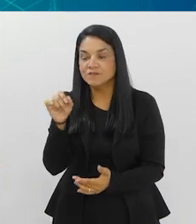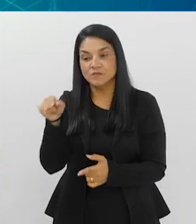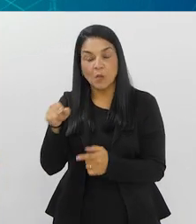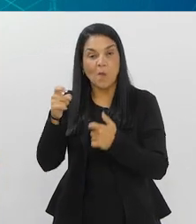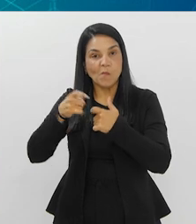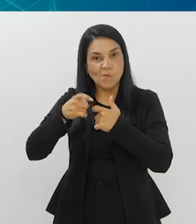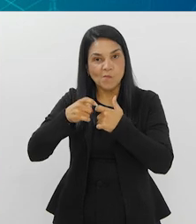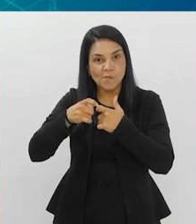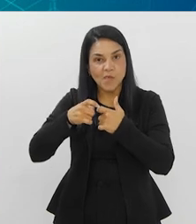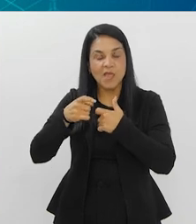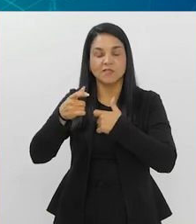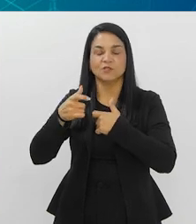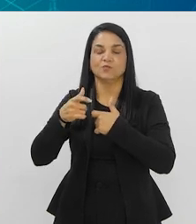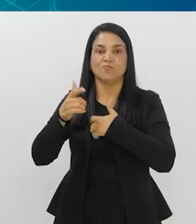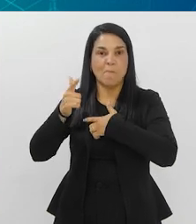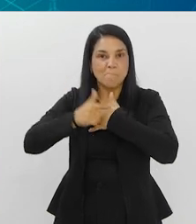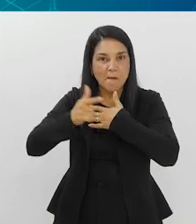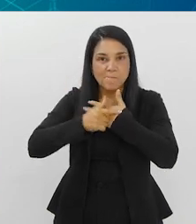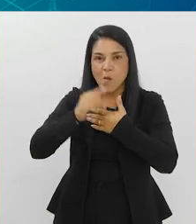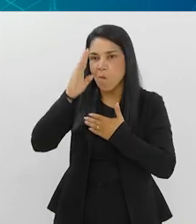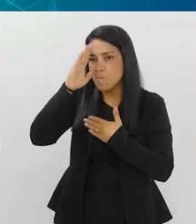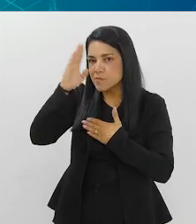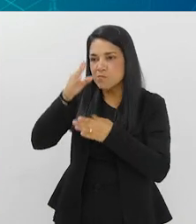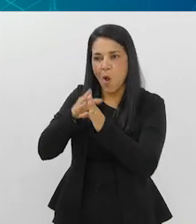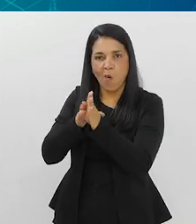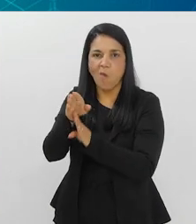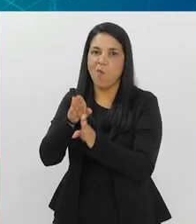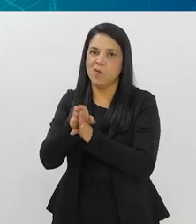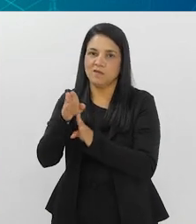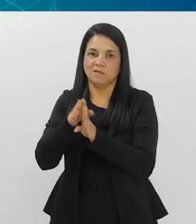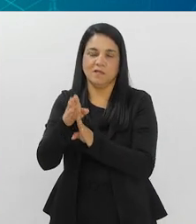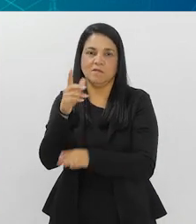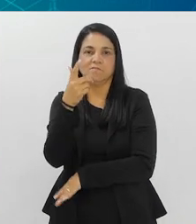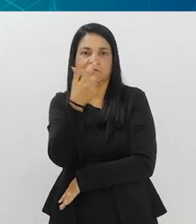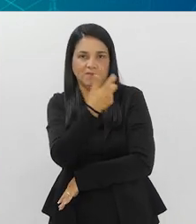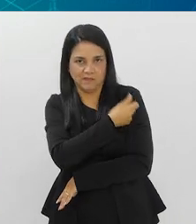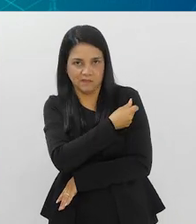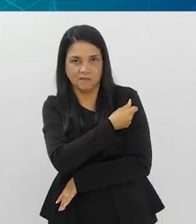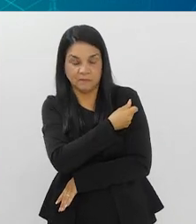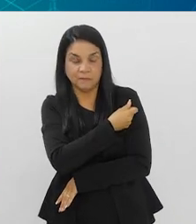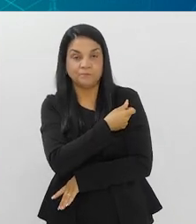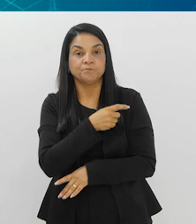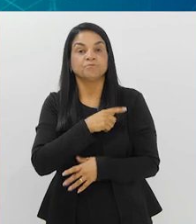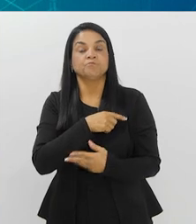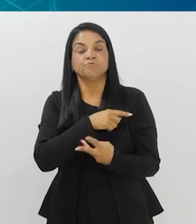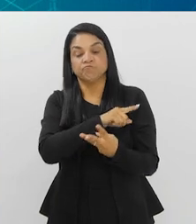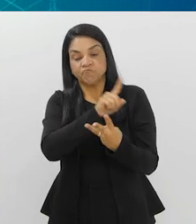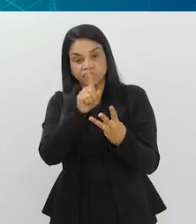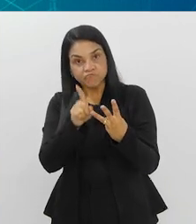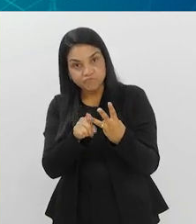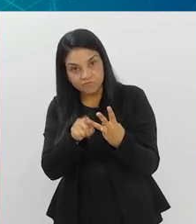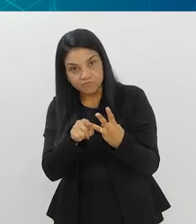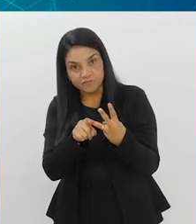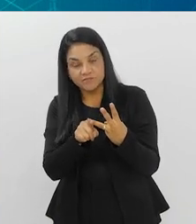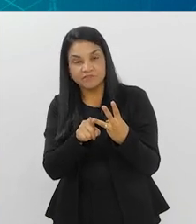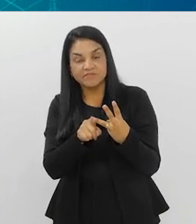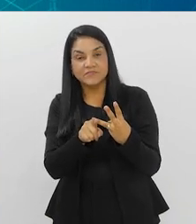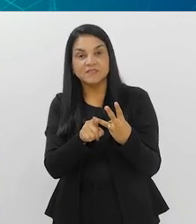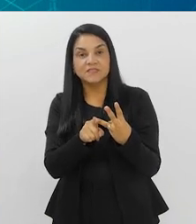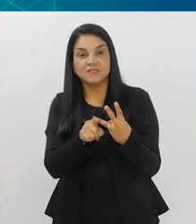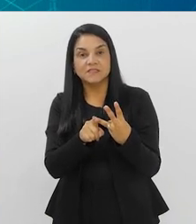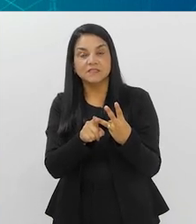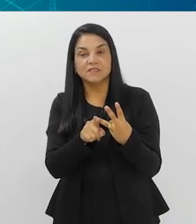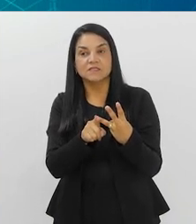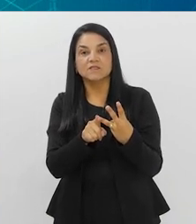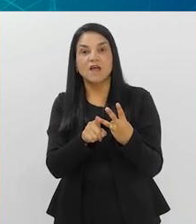médico prescritor é essencial para ele poder tomar a vacina. E por último, a questão